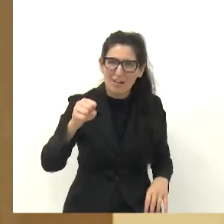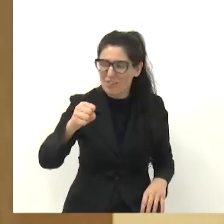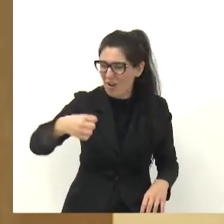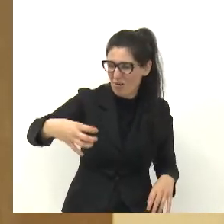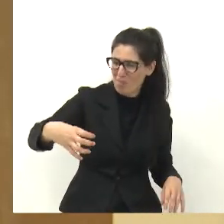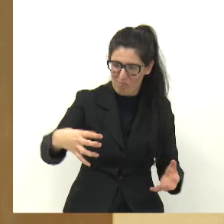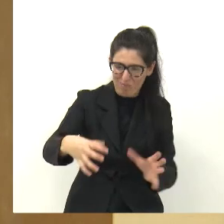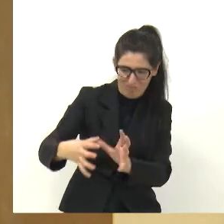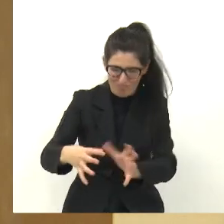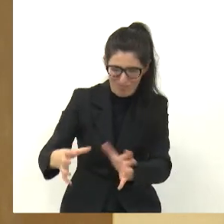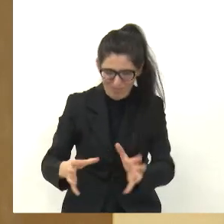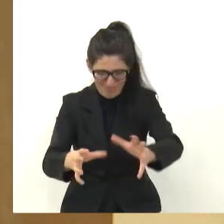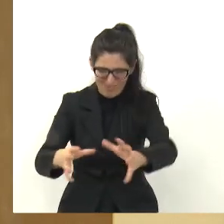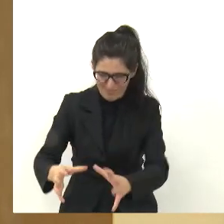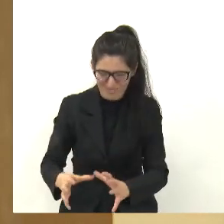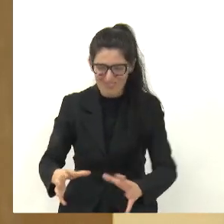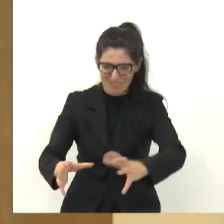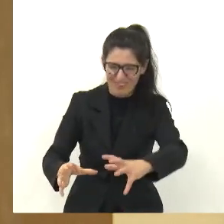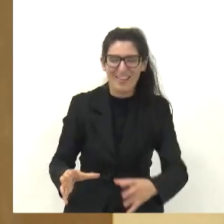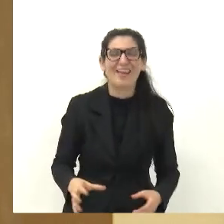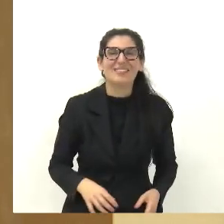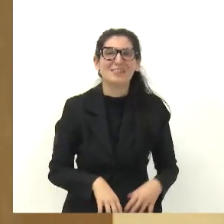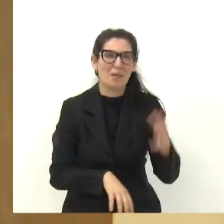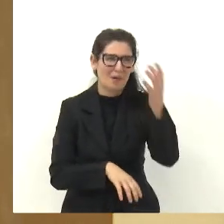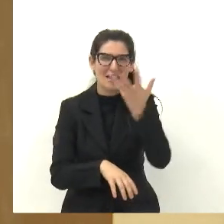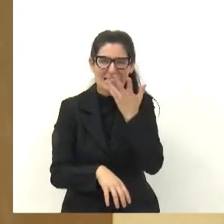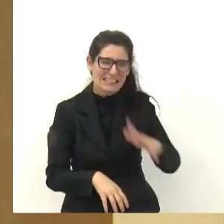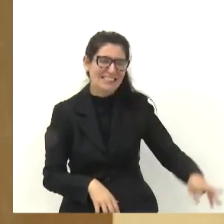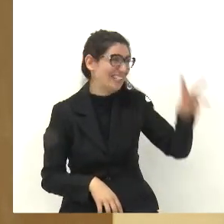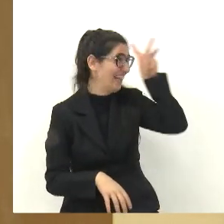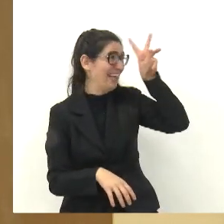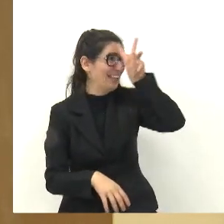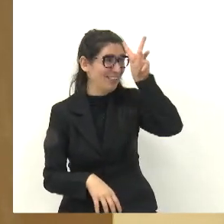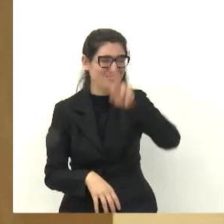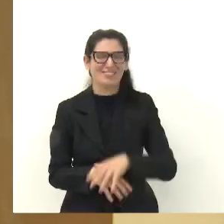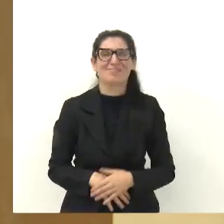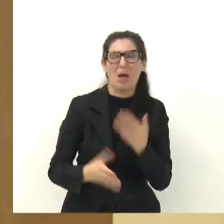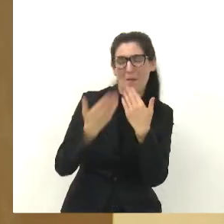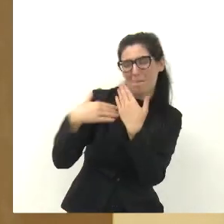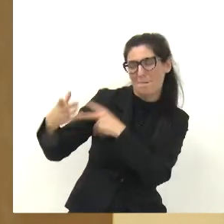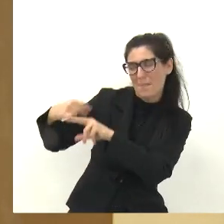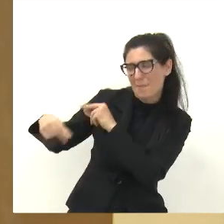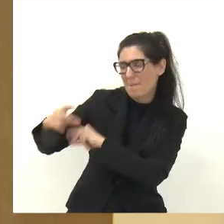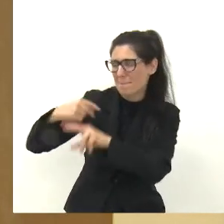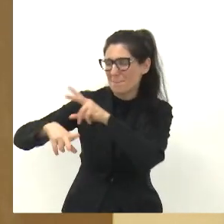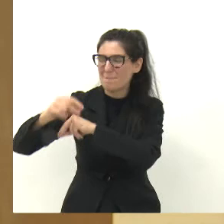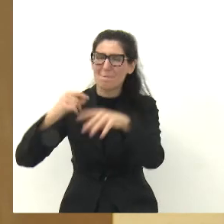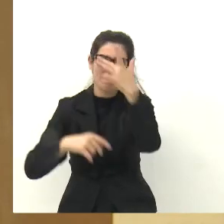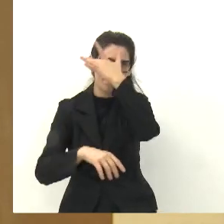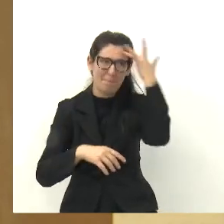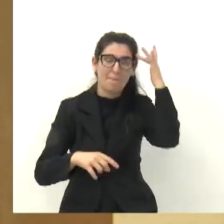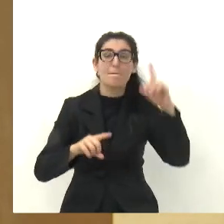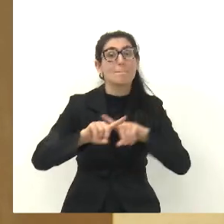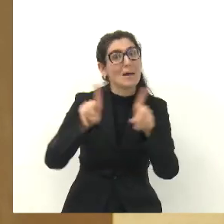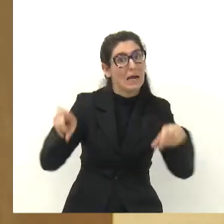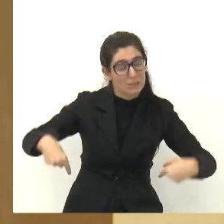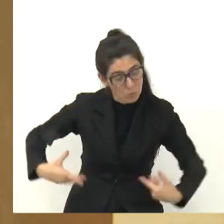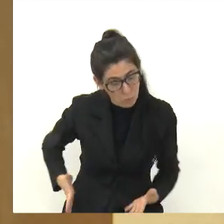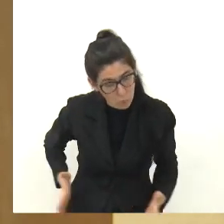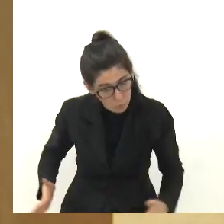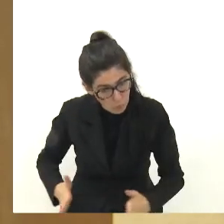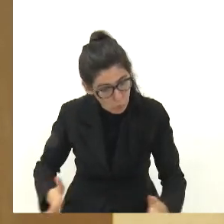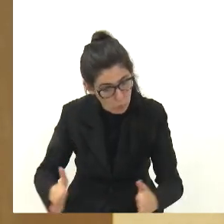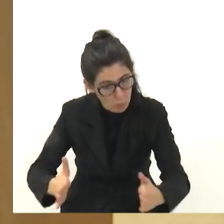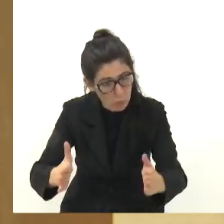conversando comigo, e eu fico feliz de ver que vai continuar a obra ali no Emília, mas eu quero falar do córrego, lá do fundão lá,